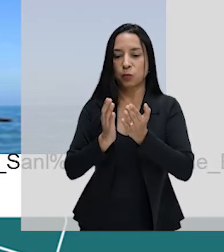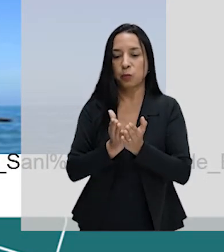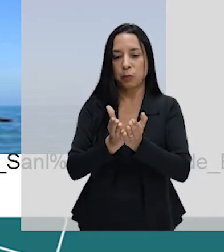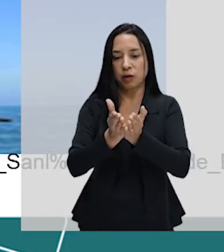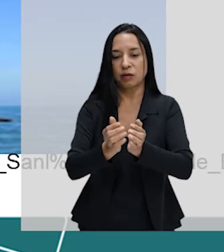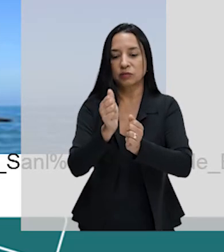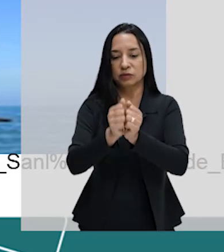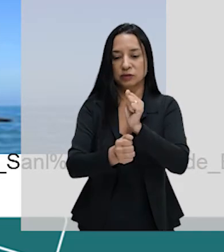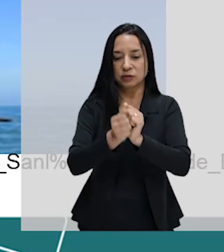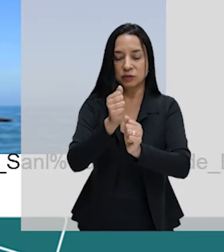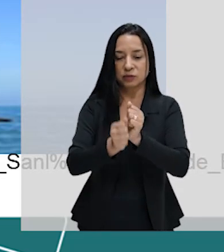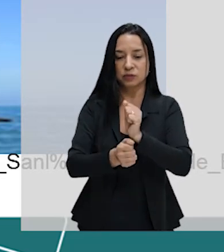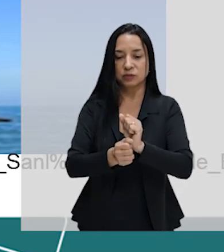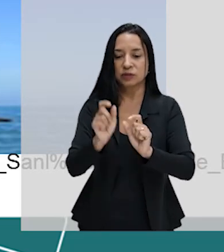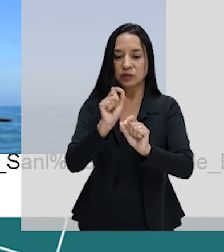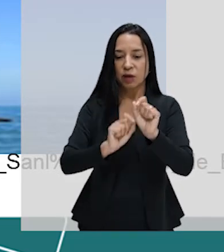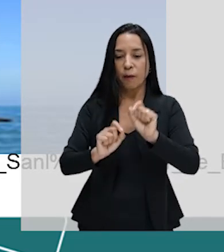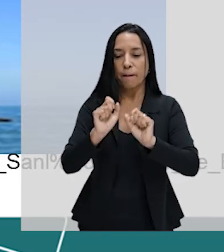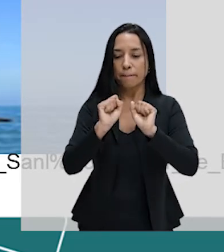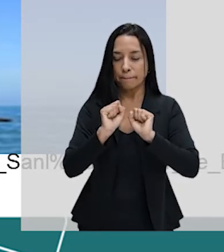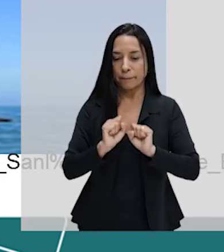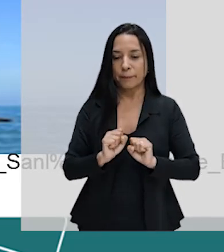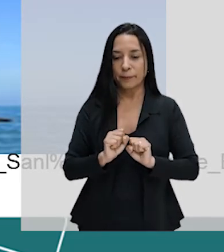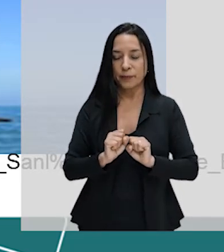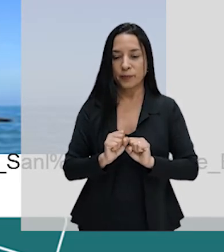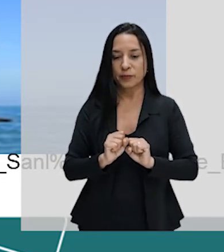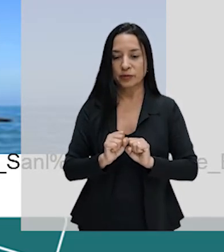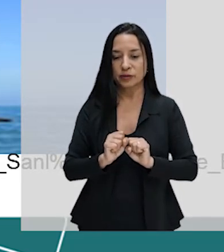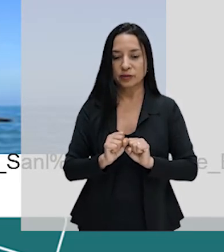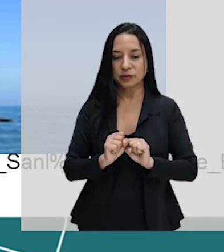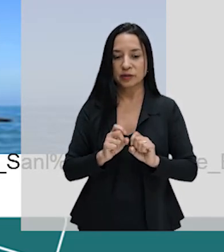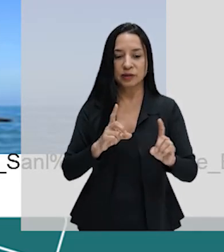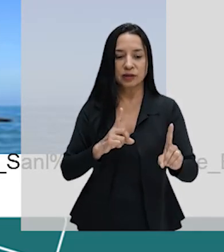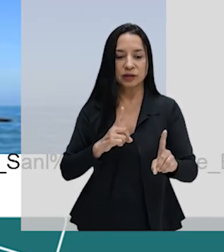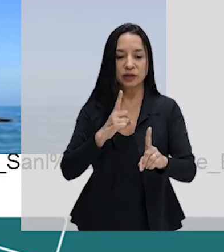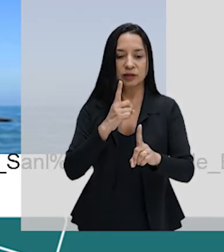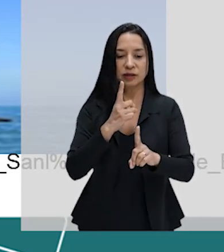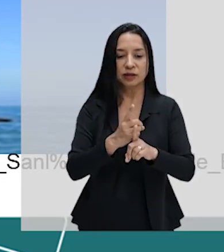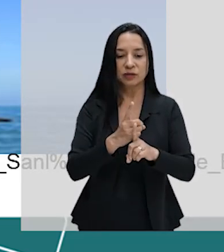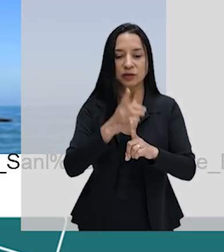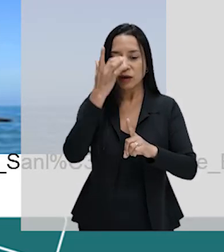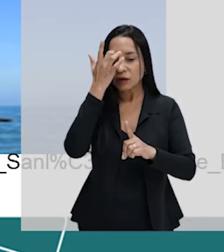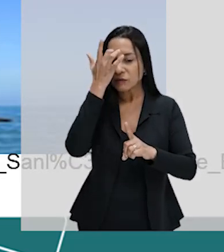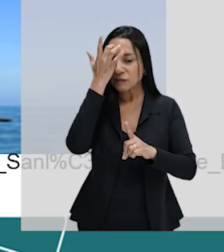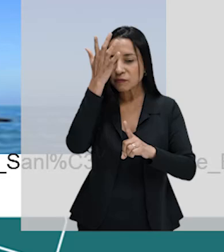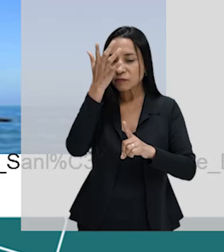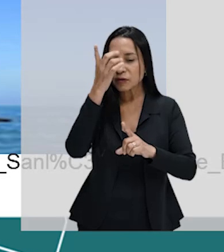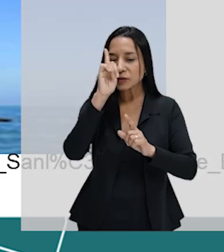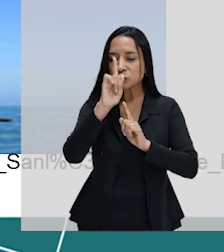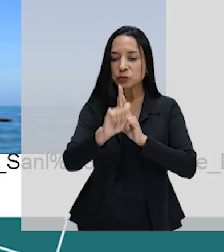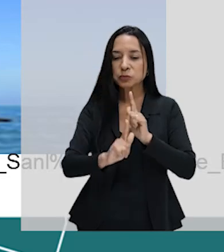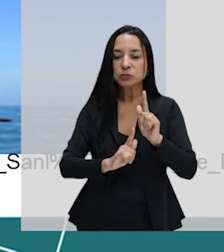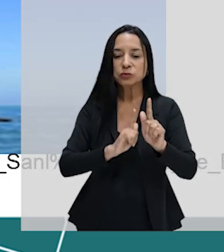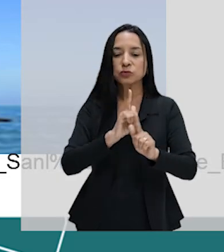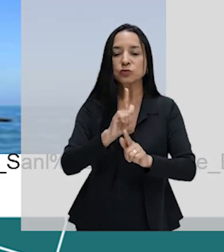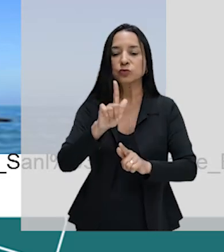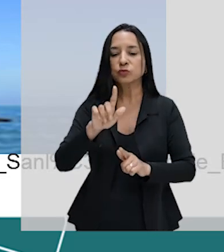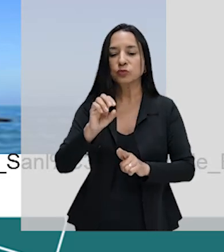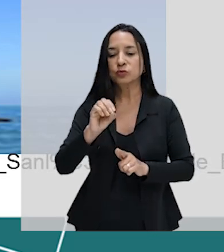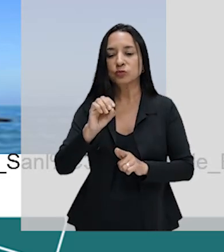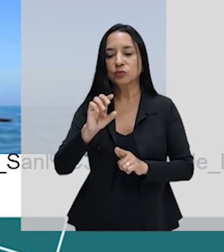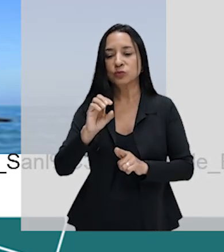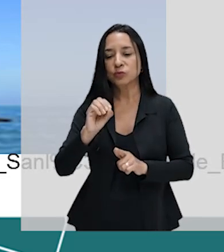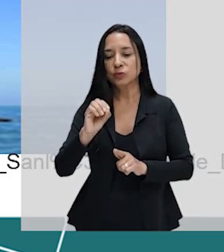arroz, e que vocês podem encontrar facilmente no Google, a lenda e algumas